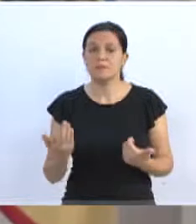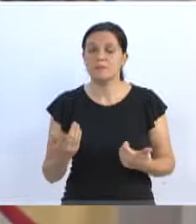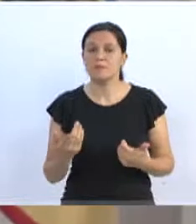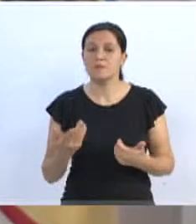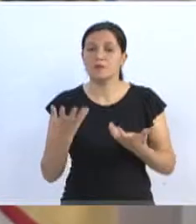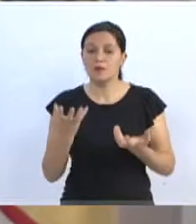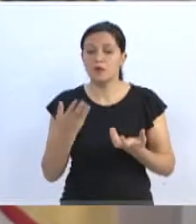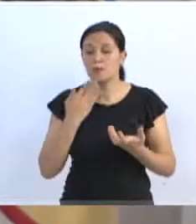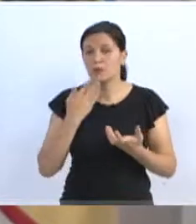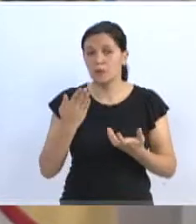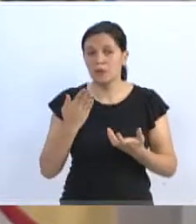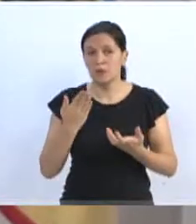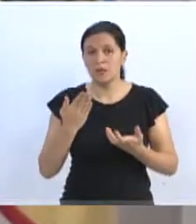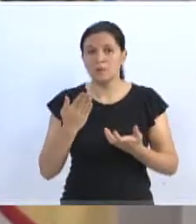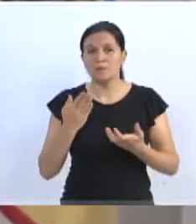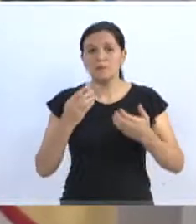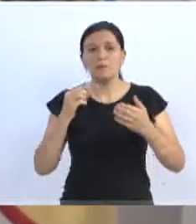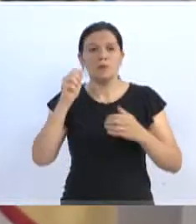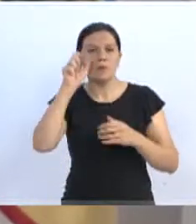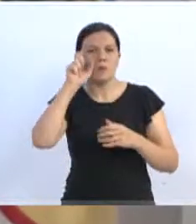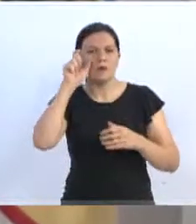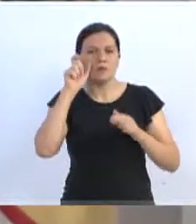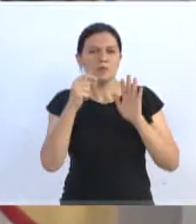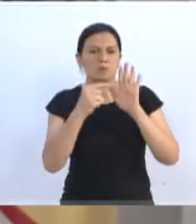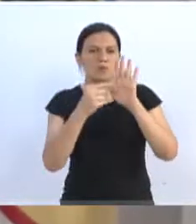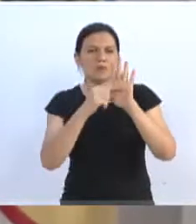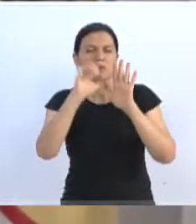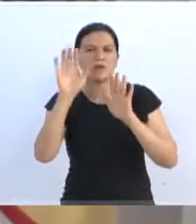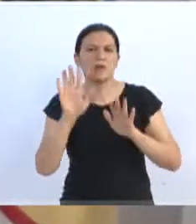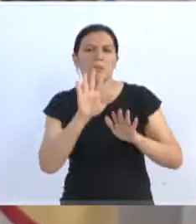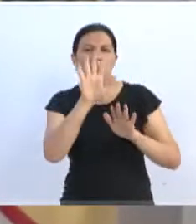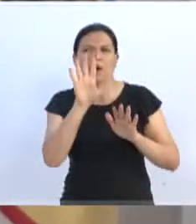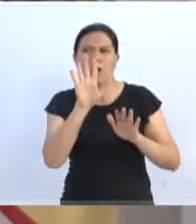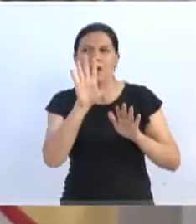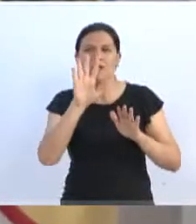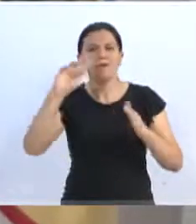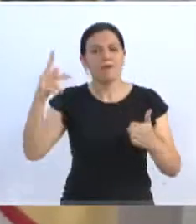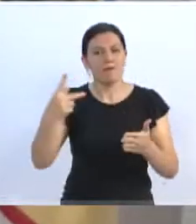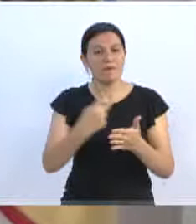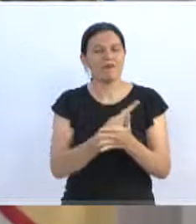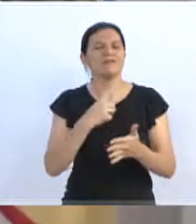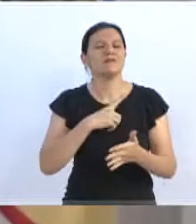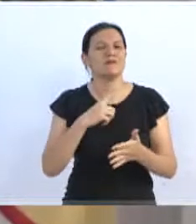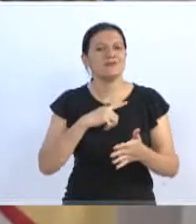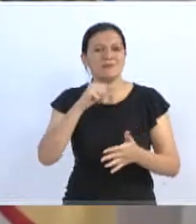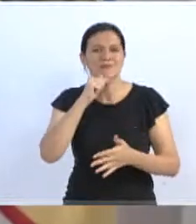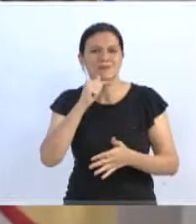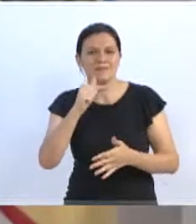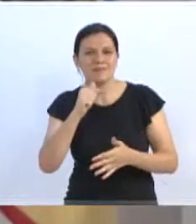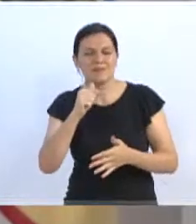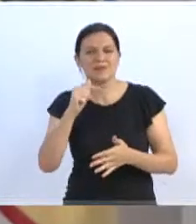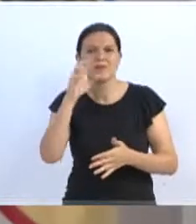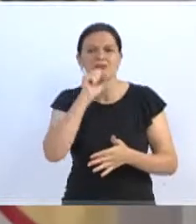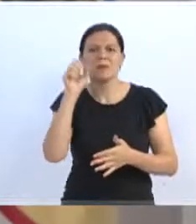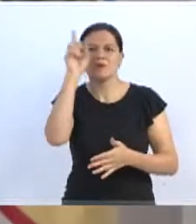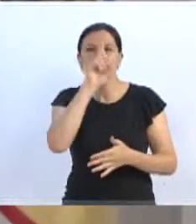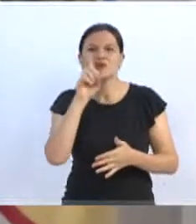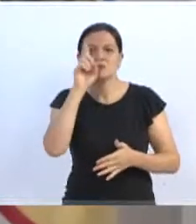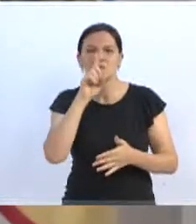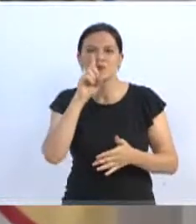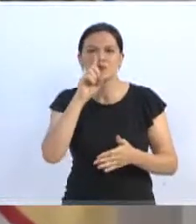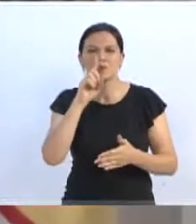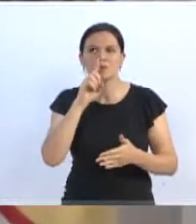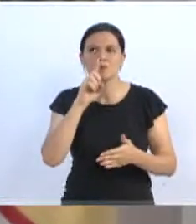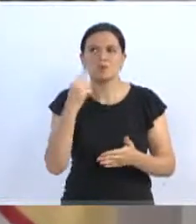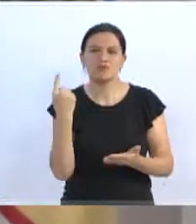peço ao Ari a gentileza de passar algumas imagens de alguns eventos que nós tivemos nesse final de semana, cumprindo a nossa agenda,